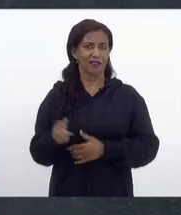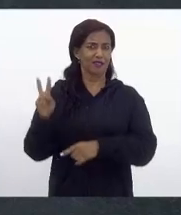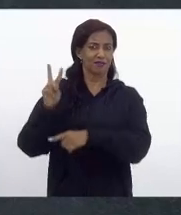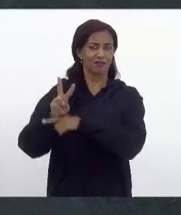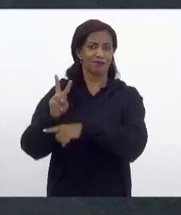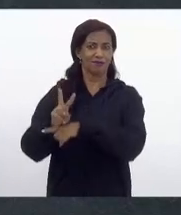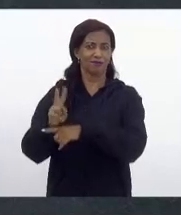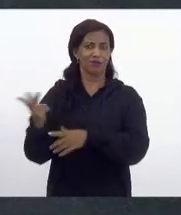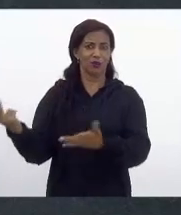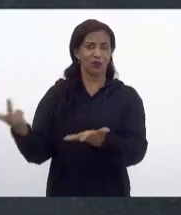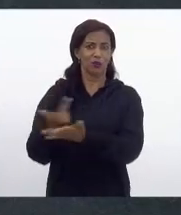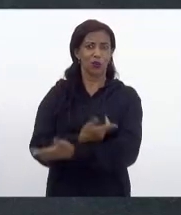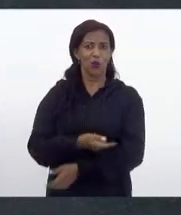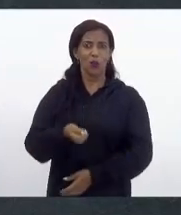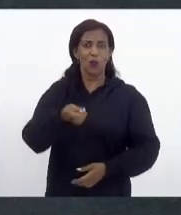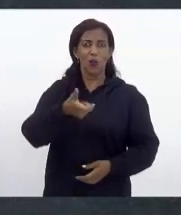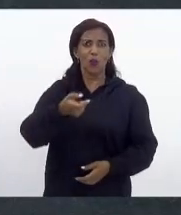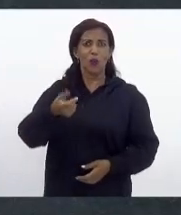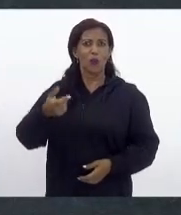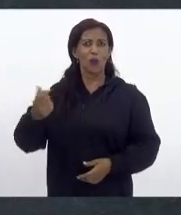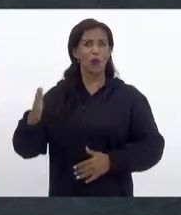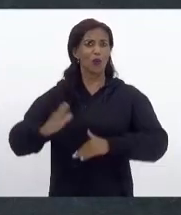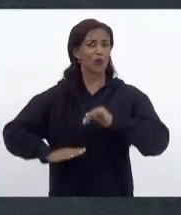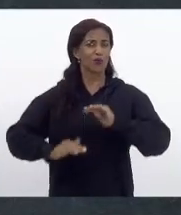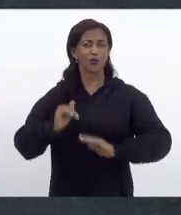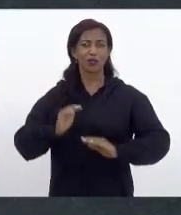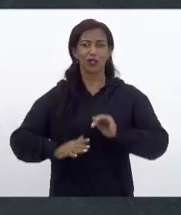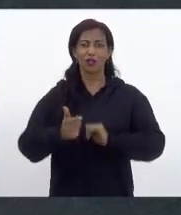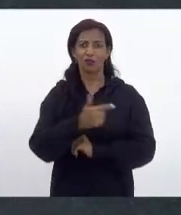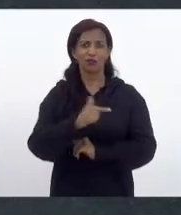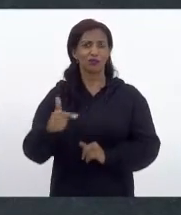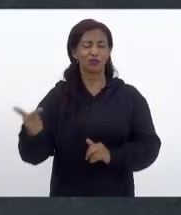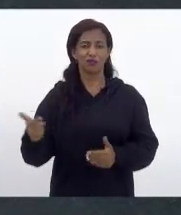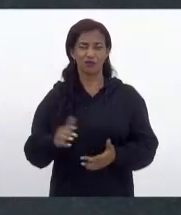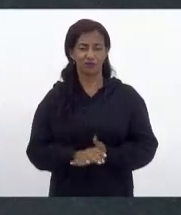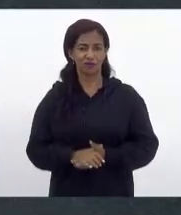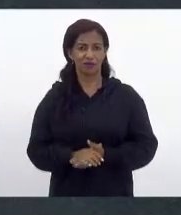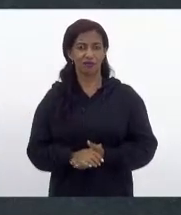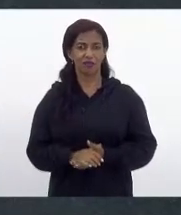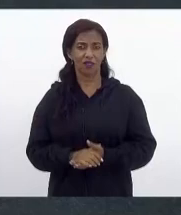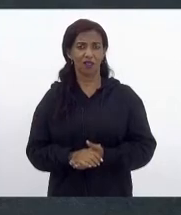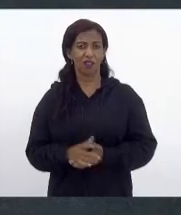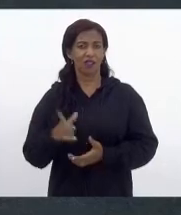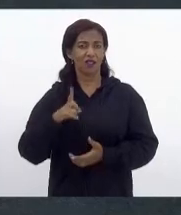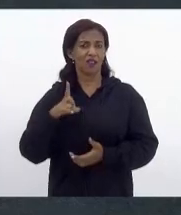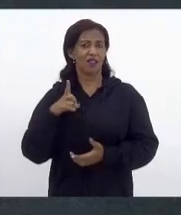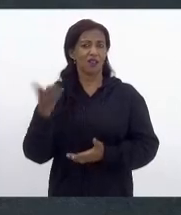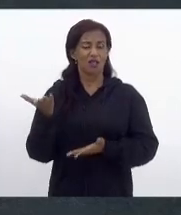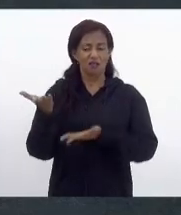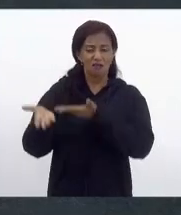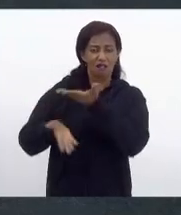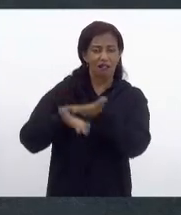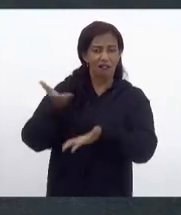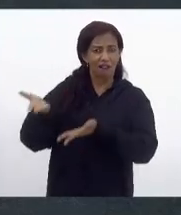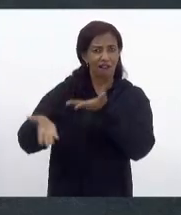haveria. Porque são pouquíssimos esses profissionais. Então, essas terapias psico